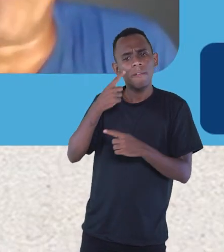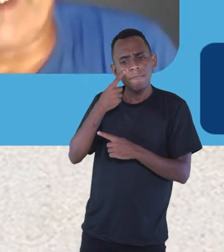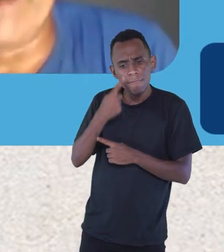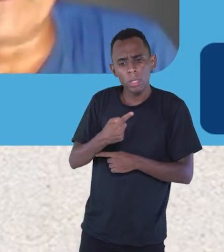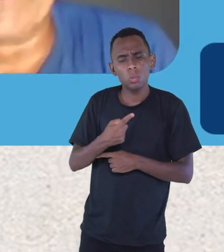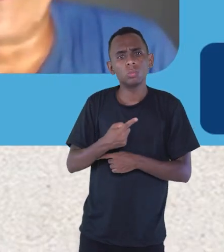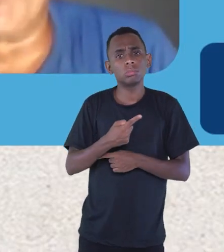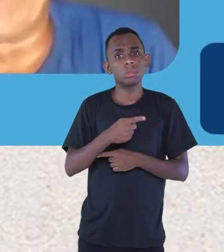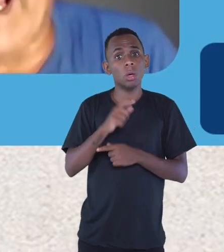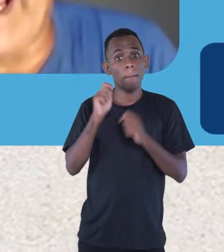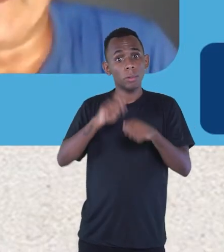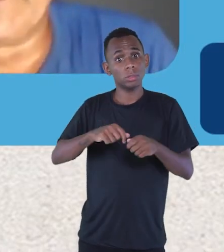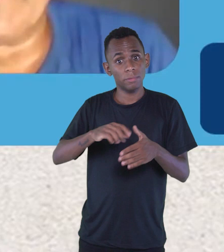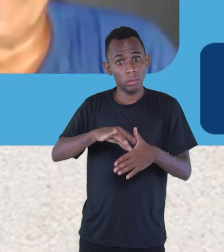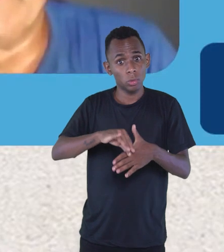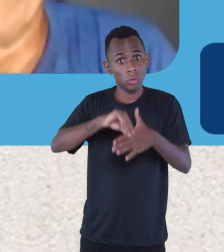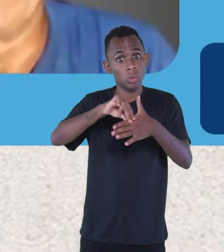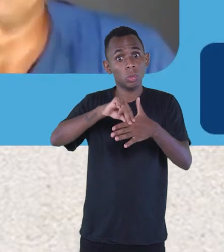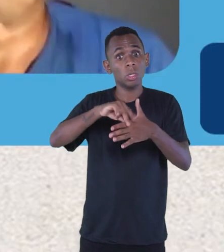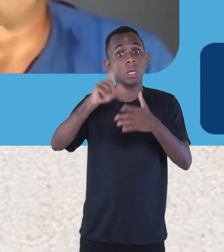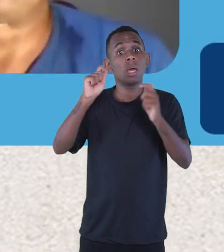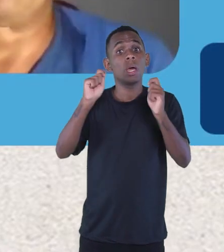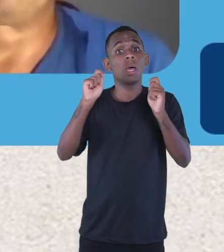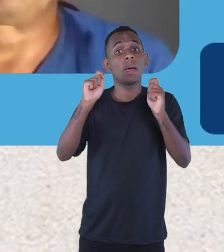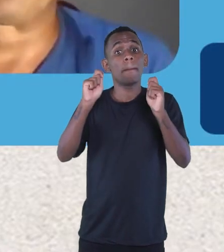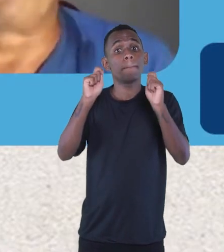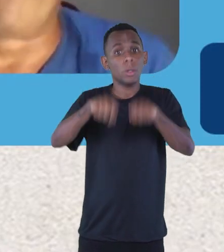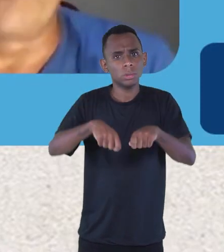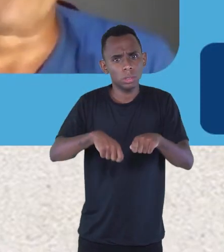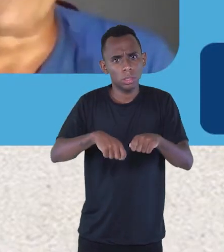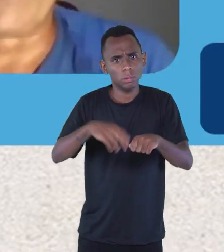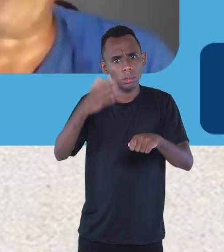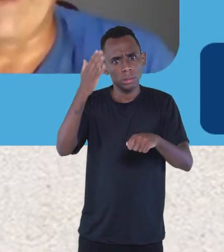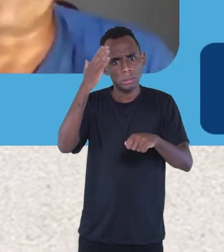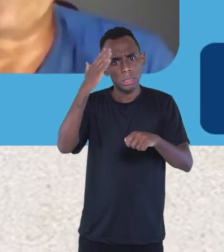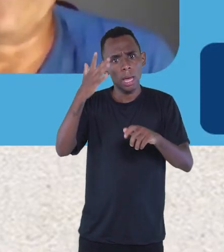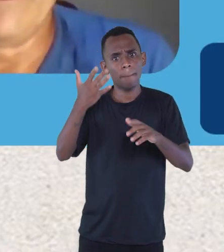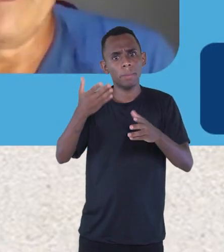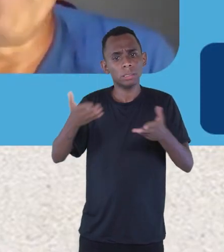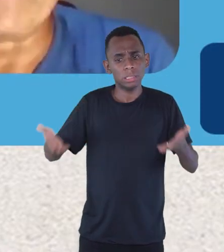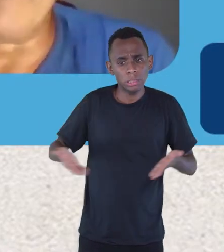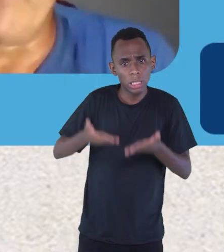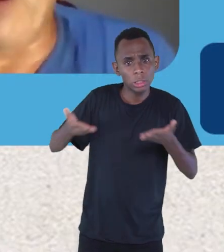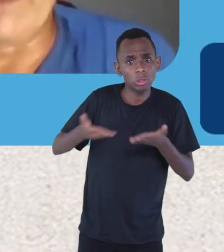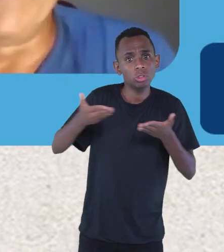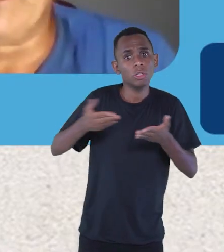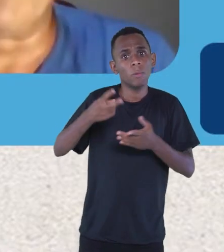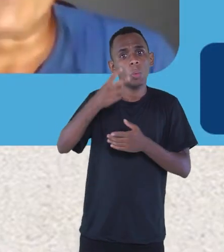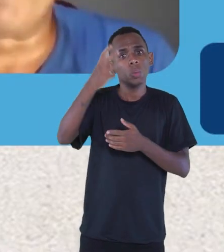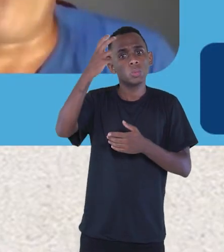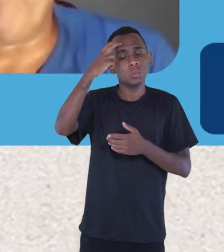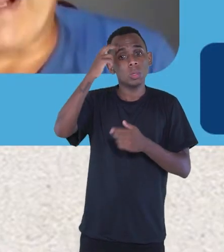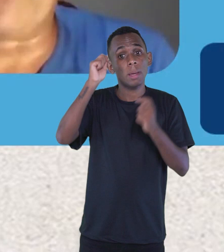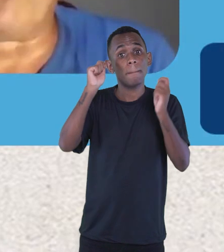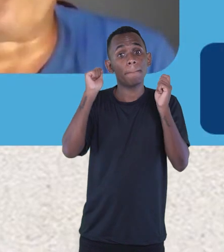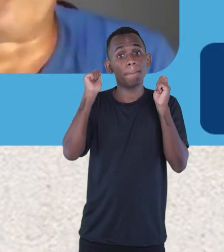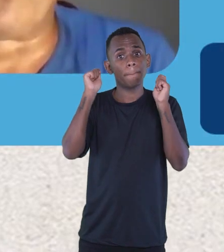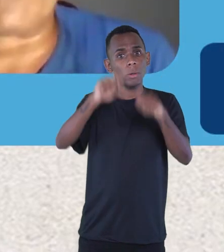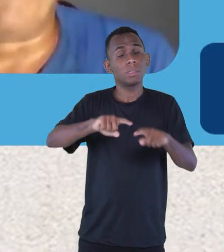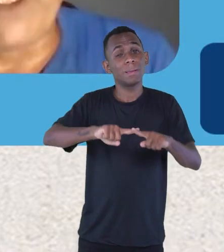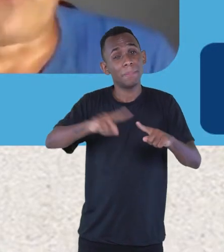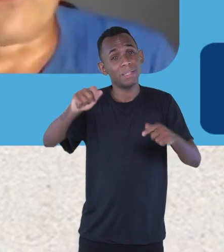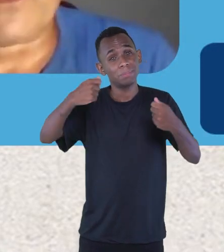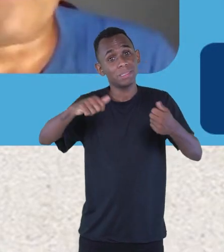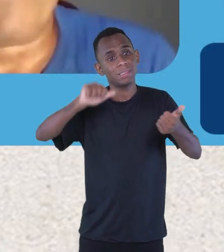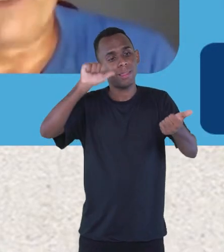grande para esses editais que surgem dos governos estaduais, mas ele falou, olha, não neste formato